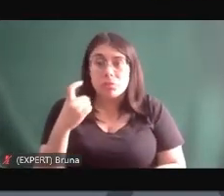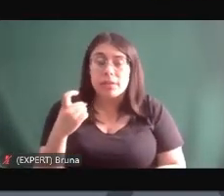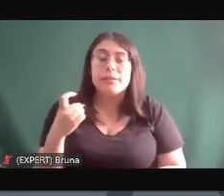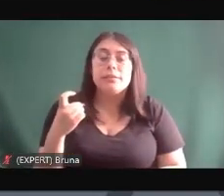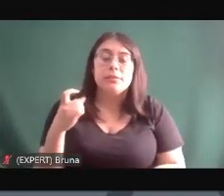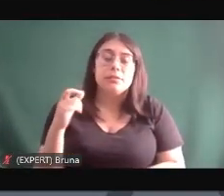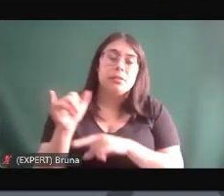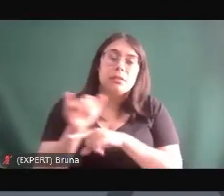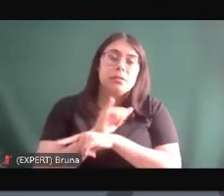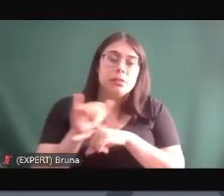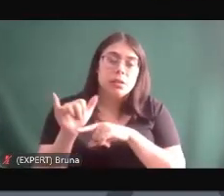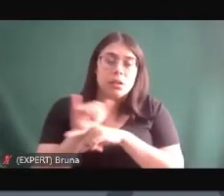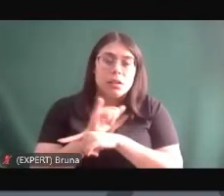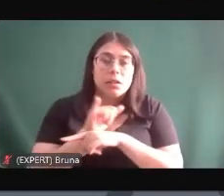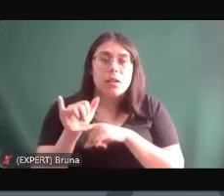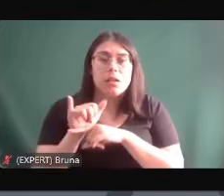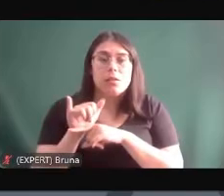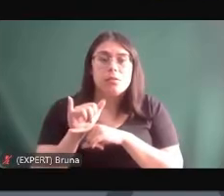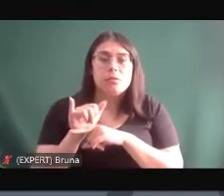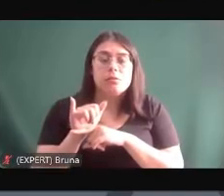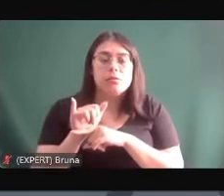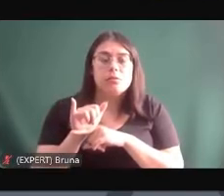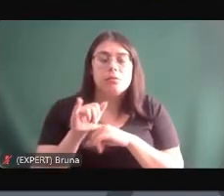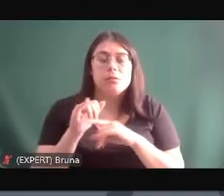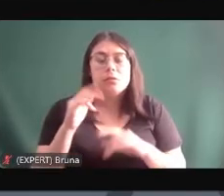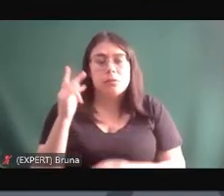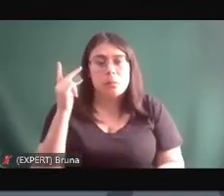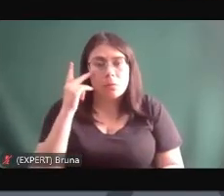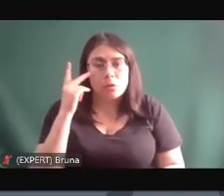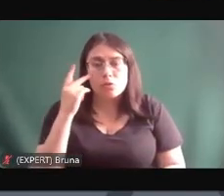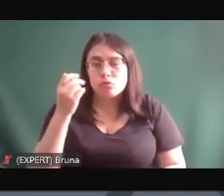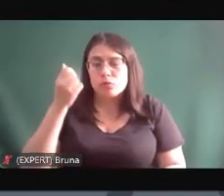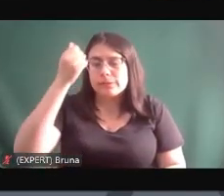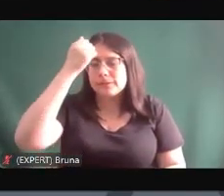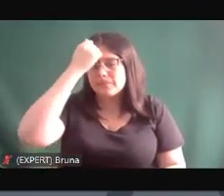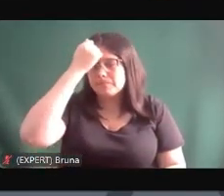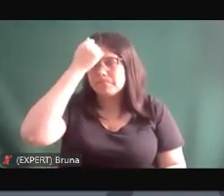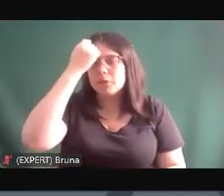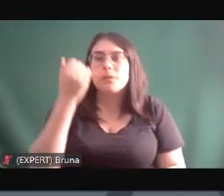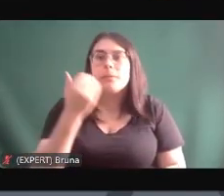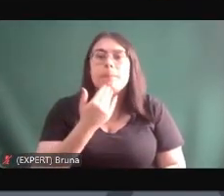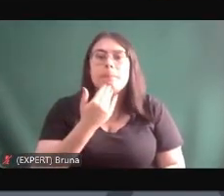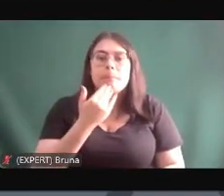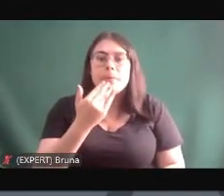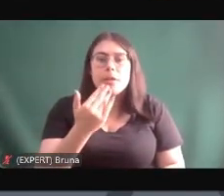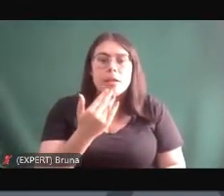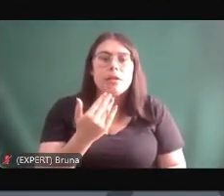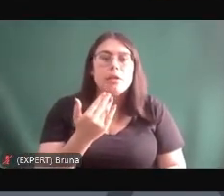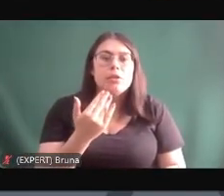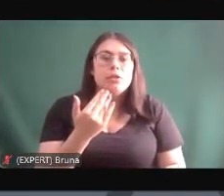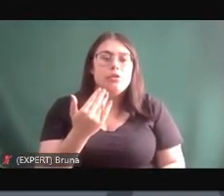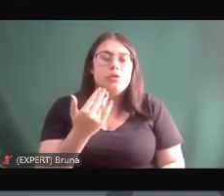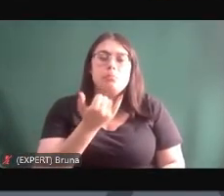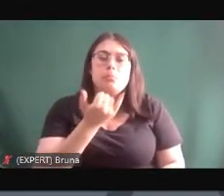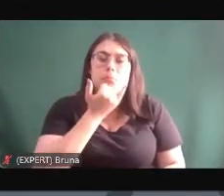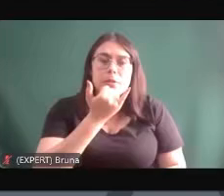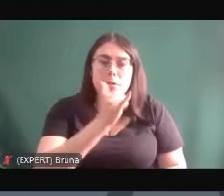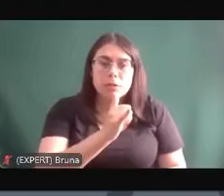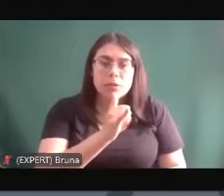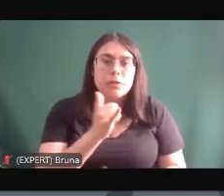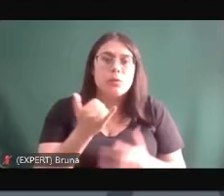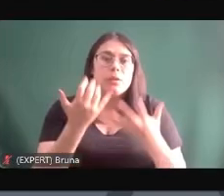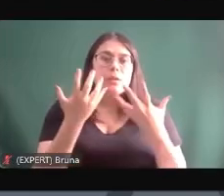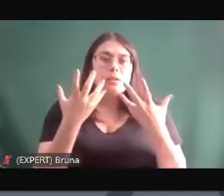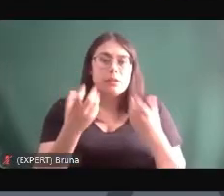também organicamente em São Paulo que a partir do momento que você se arrepende e pede perdão e aceita Jesus você